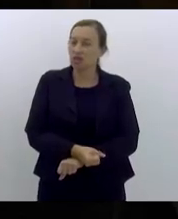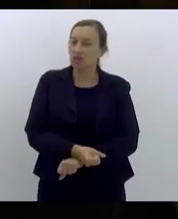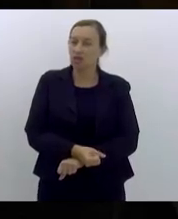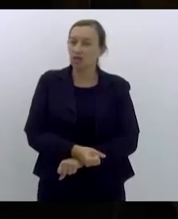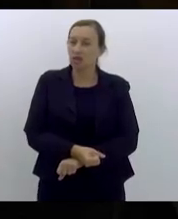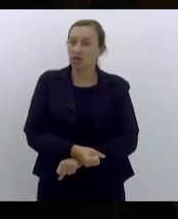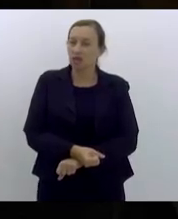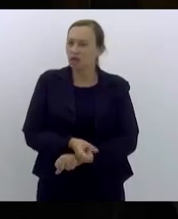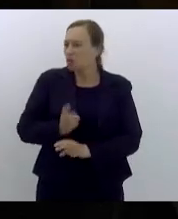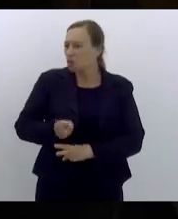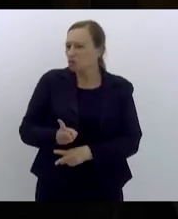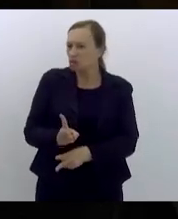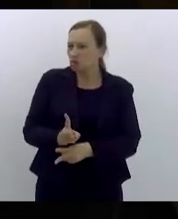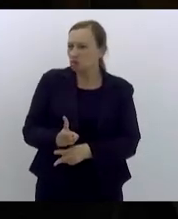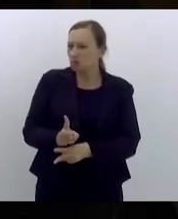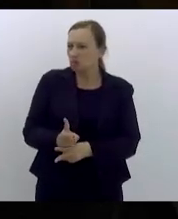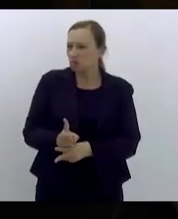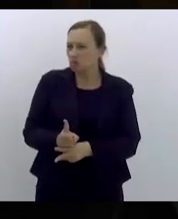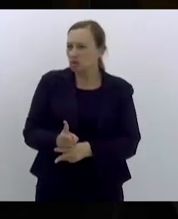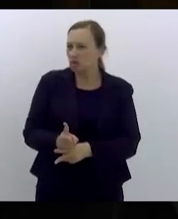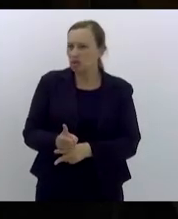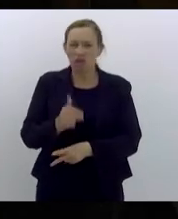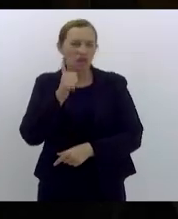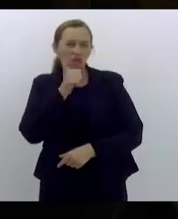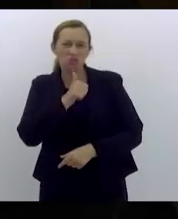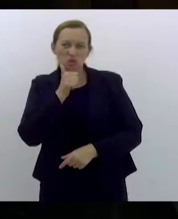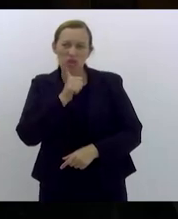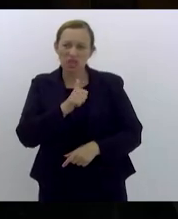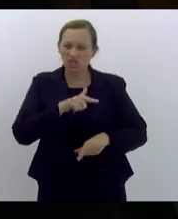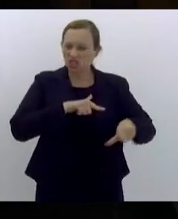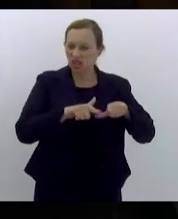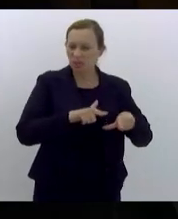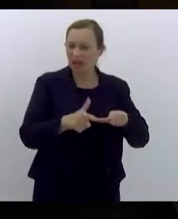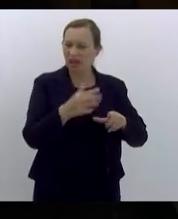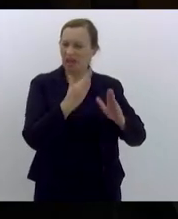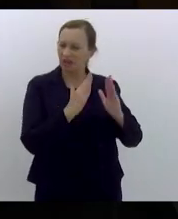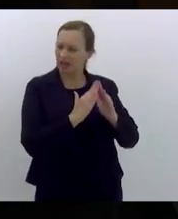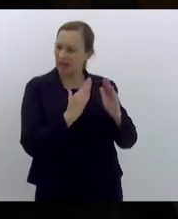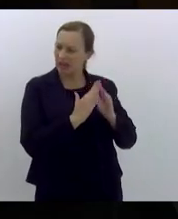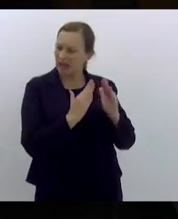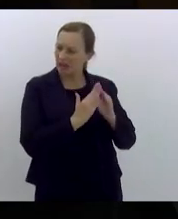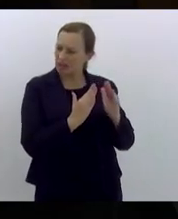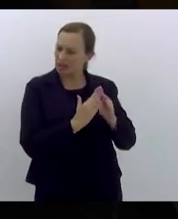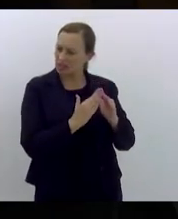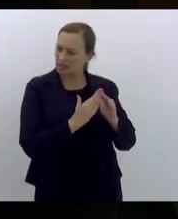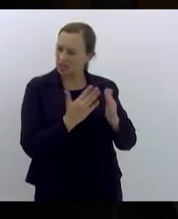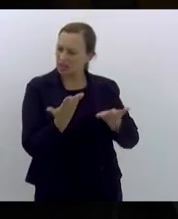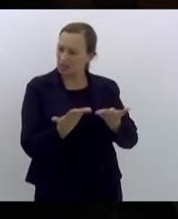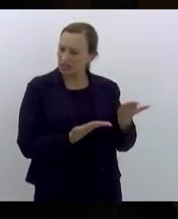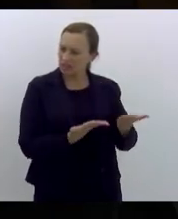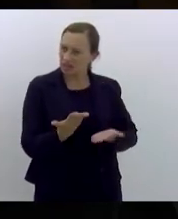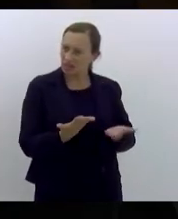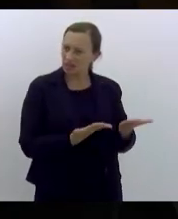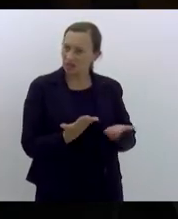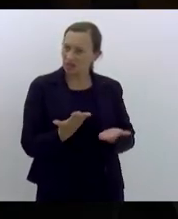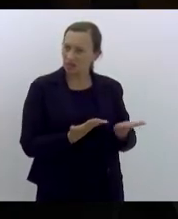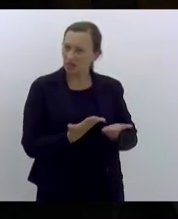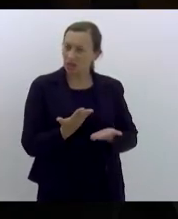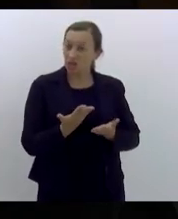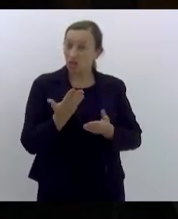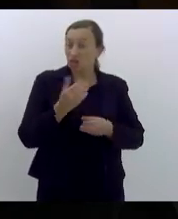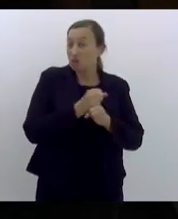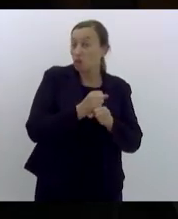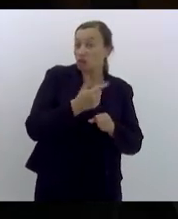figura das empregadas domésticas muitas vezes em condições de trabalho alvitantes um país que desde